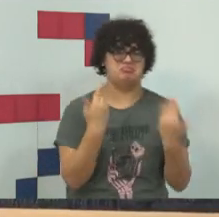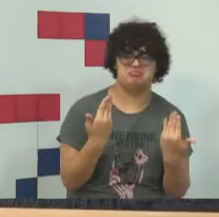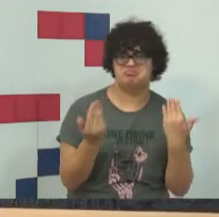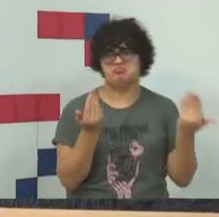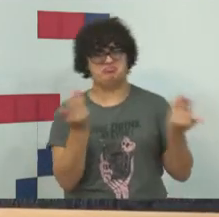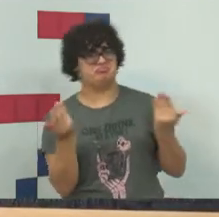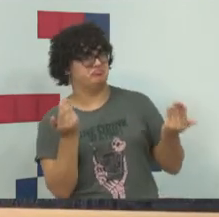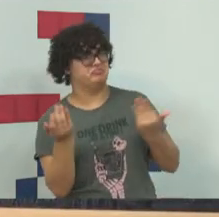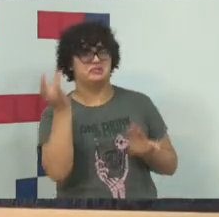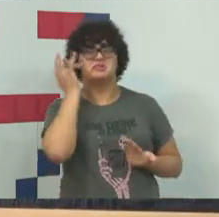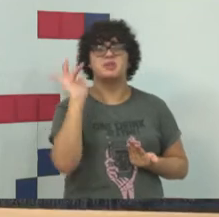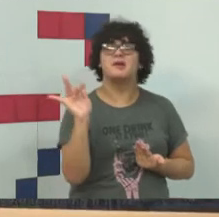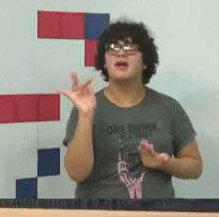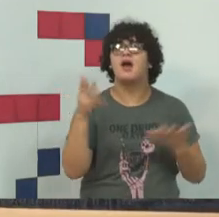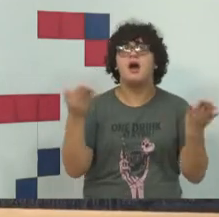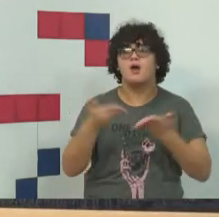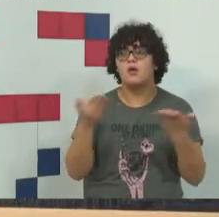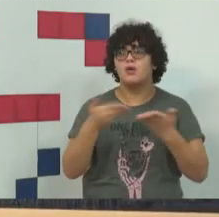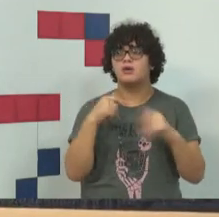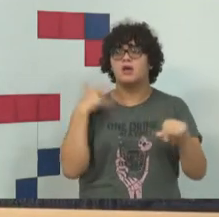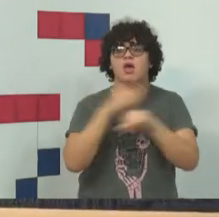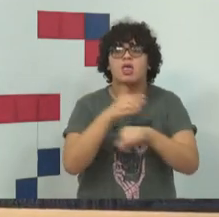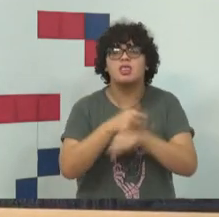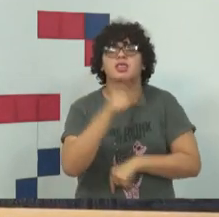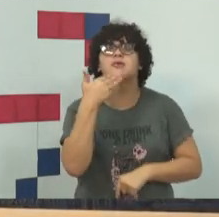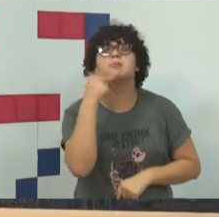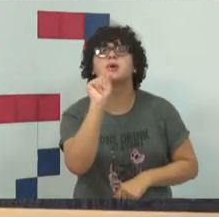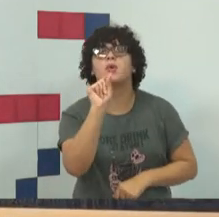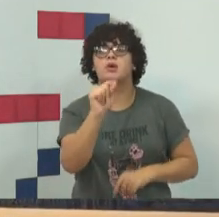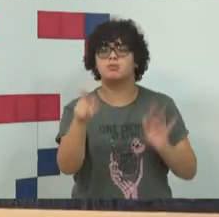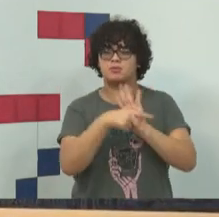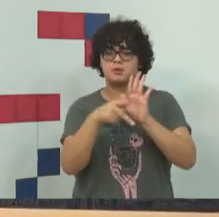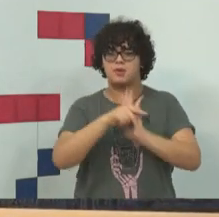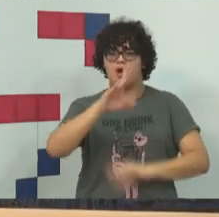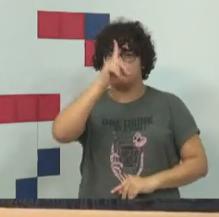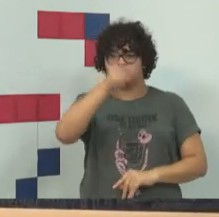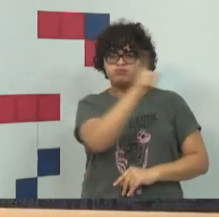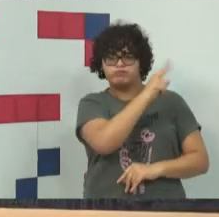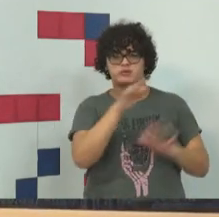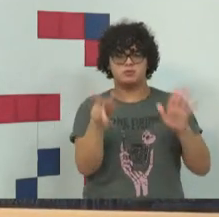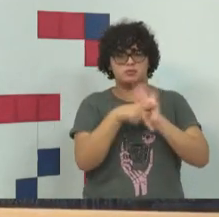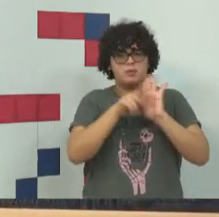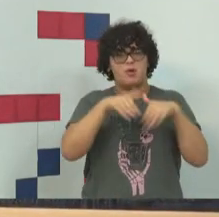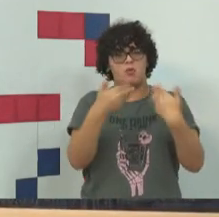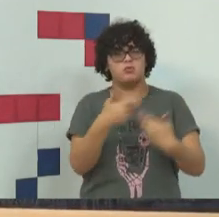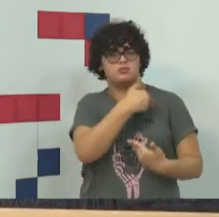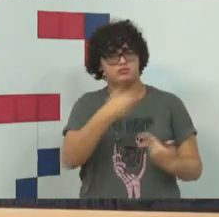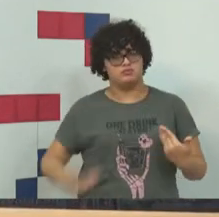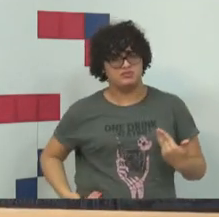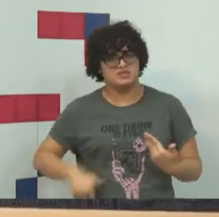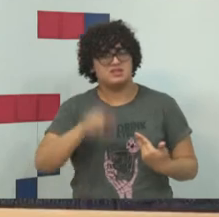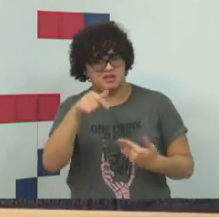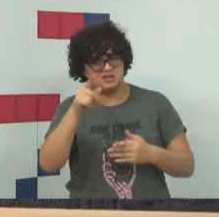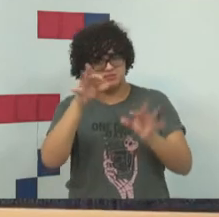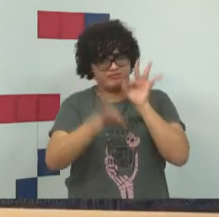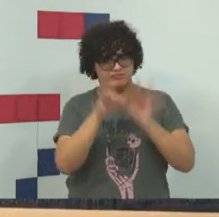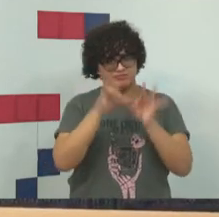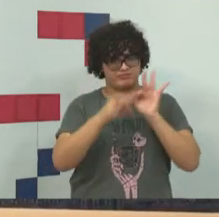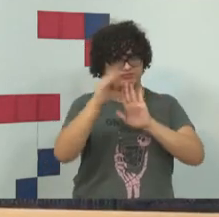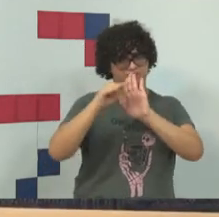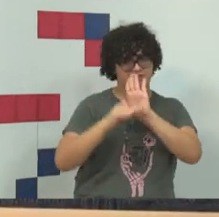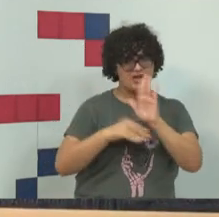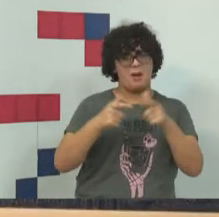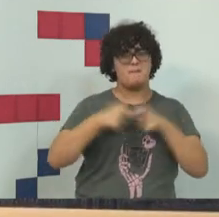não estão se submetendo àquelas ordens judiciais. Isso ainda tem sido um grande problema.